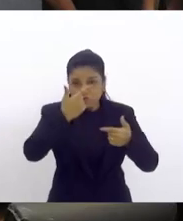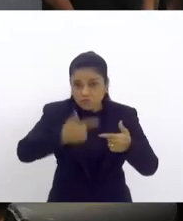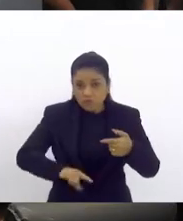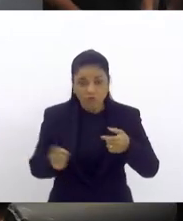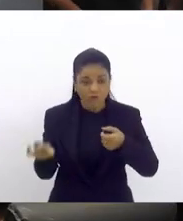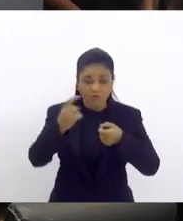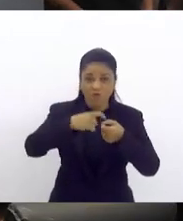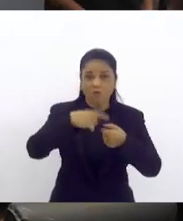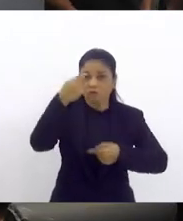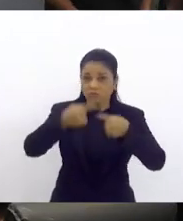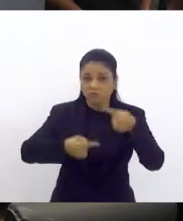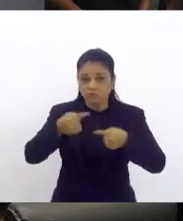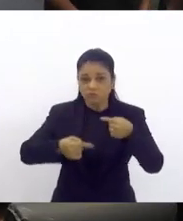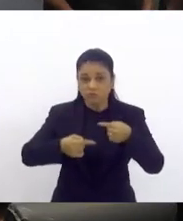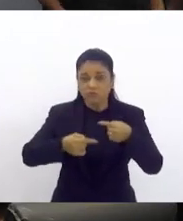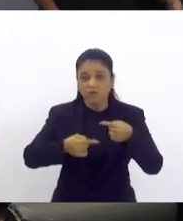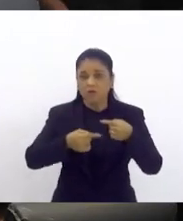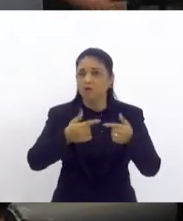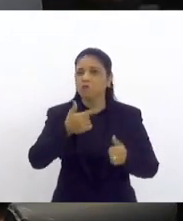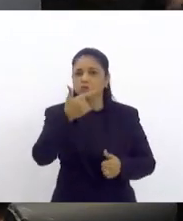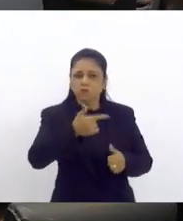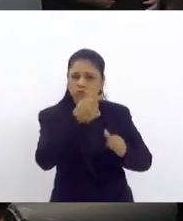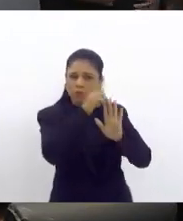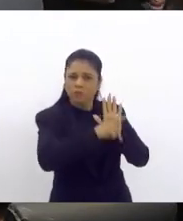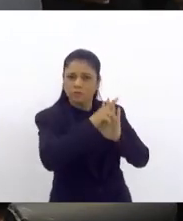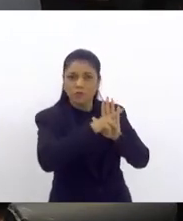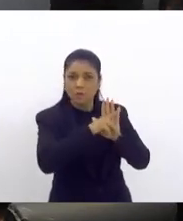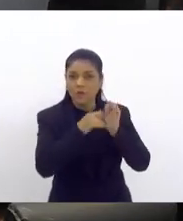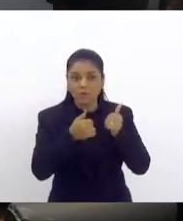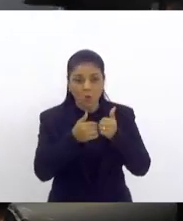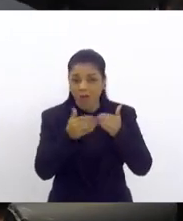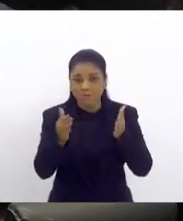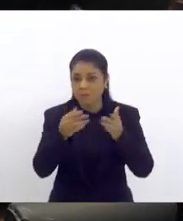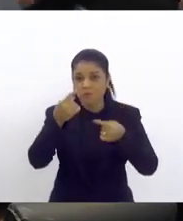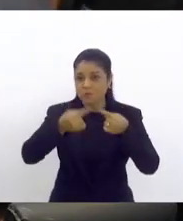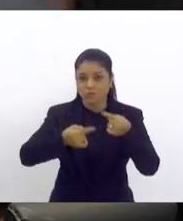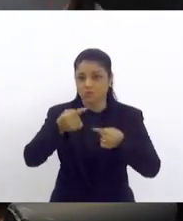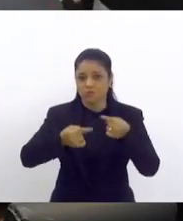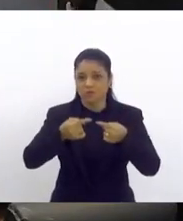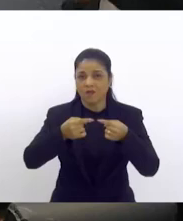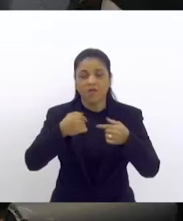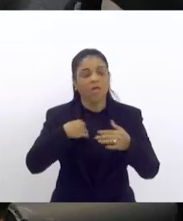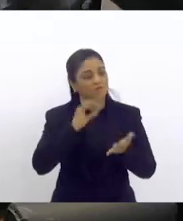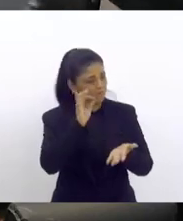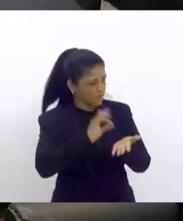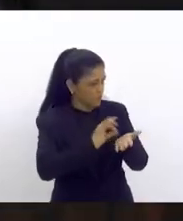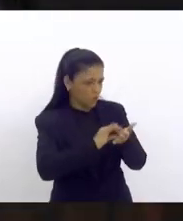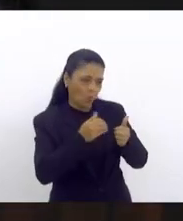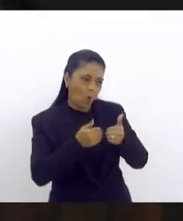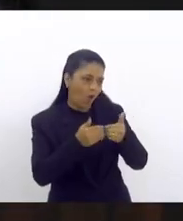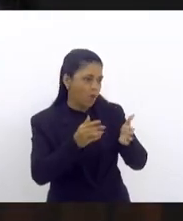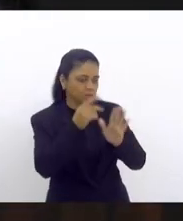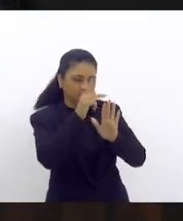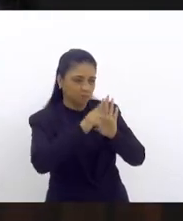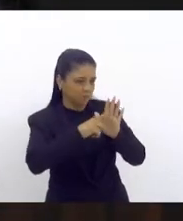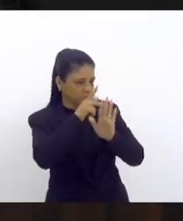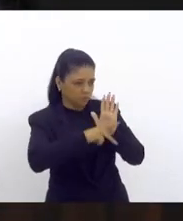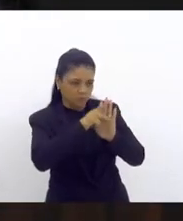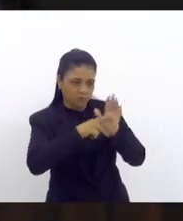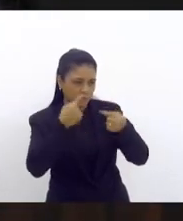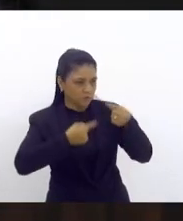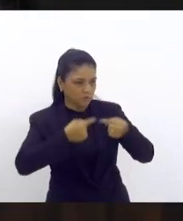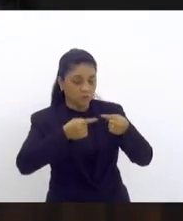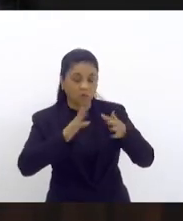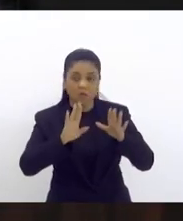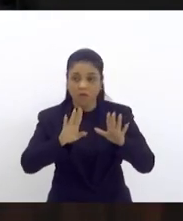discutir. Estou discutindo no segundo projeto. Sim, mas ele não abriu para discussão. Realmente eu não tinha aberto, não, porque eu vi a questão de ordem a Dani. Mas